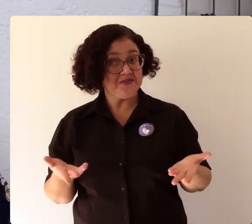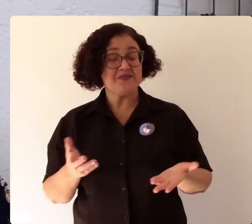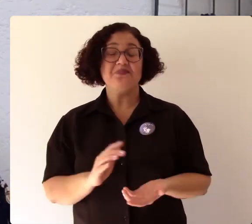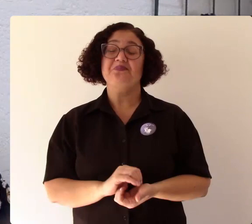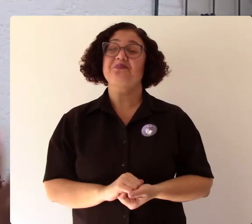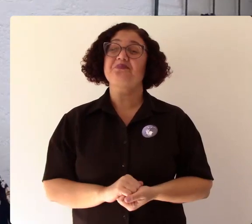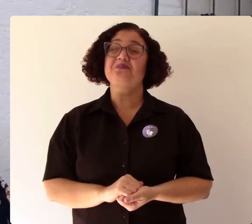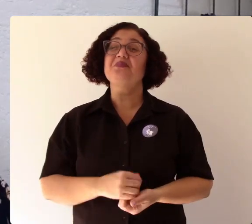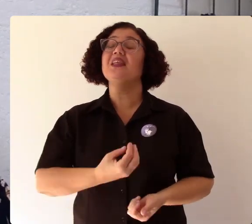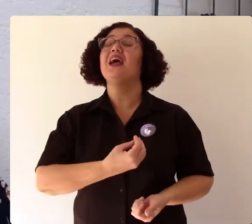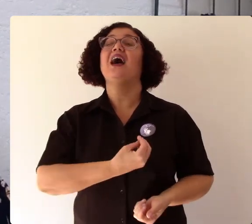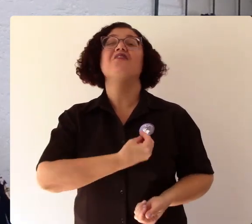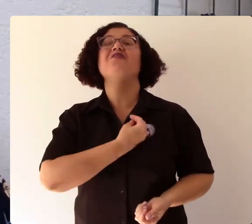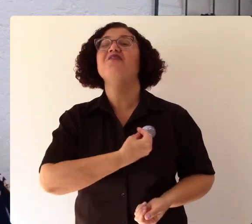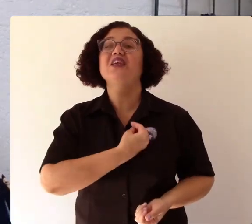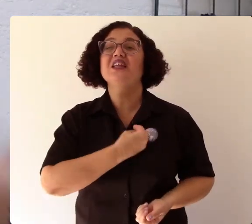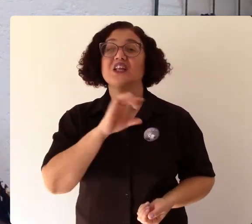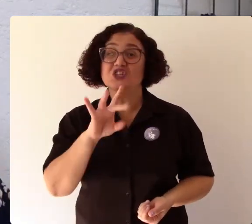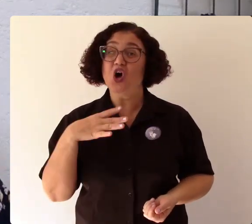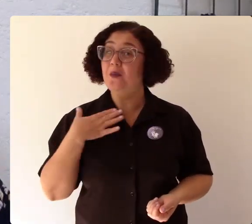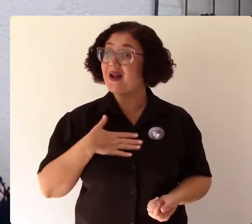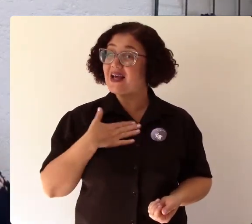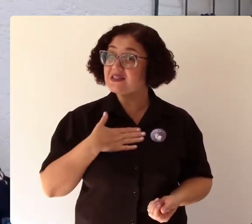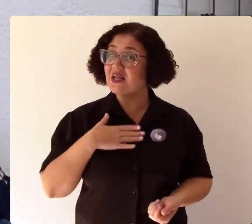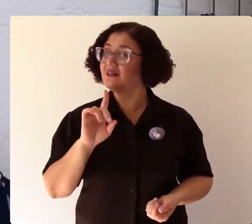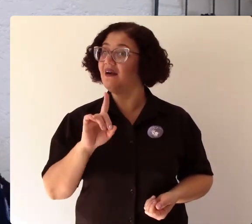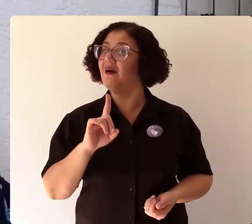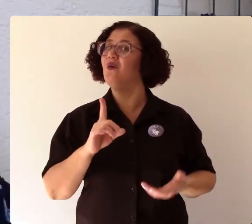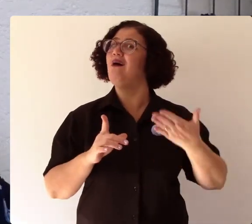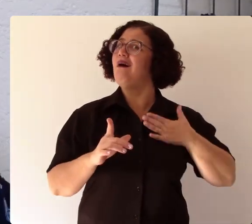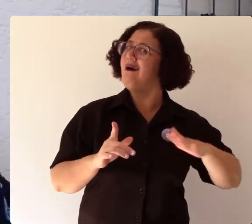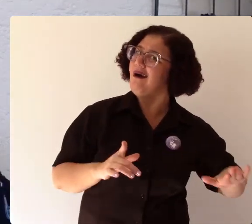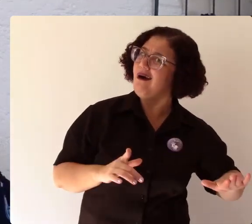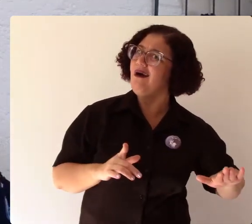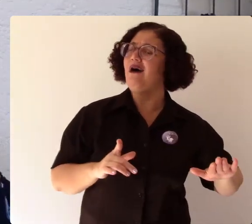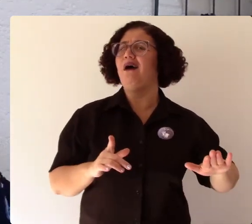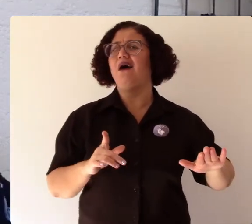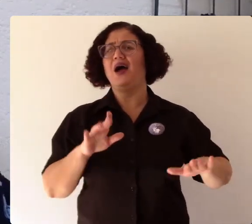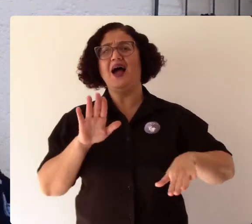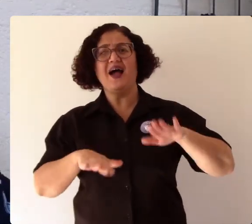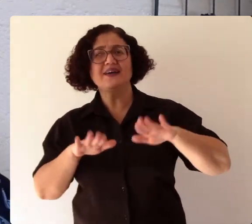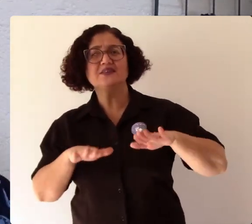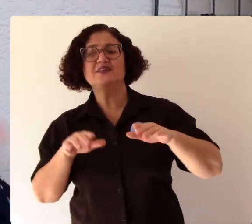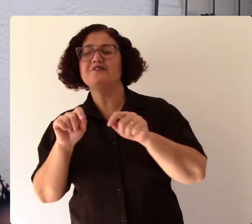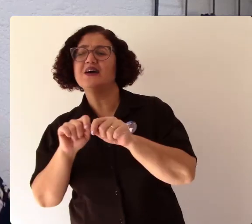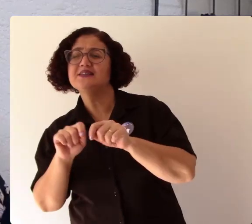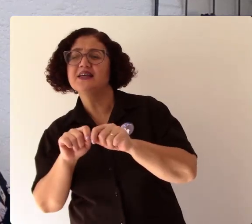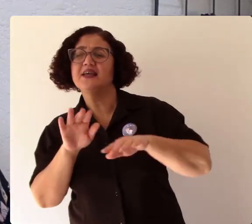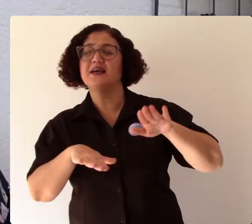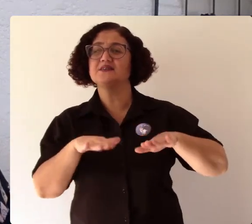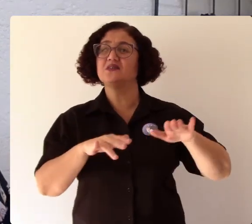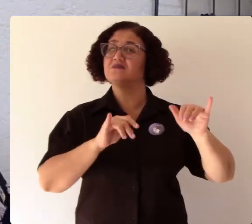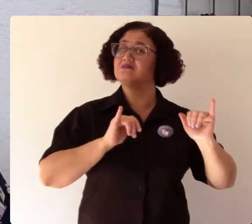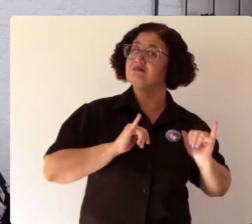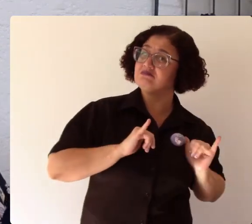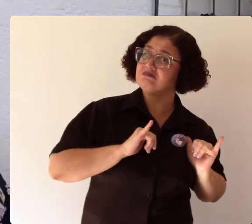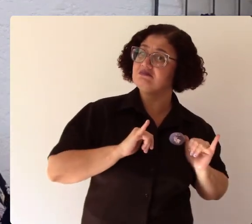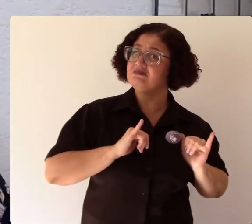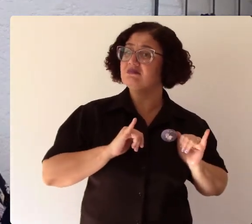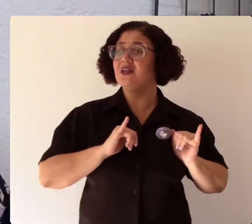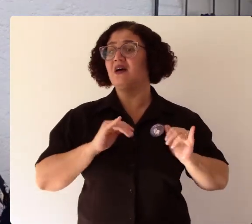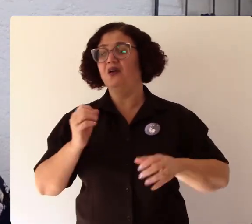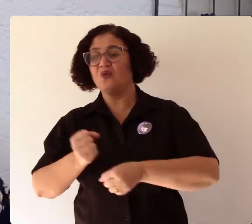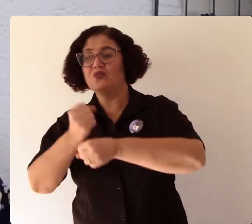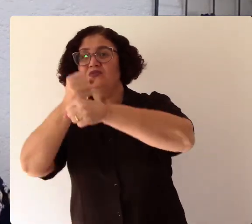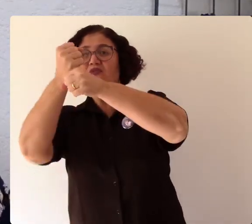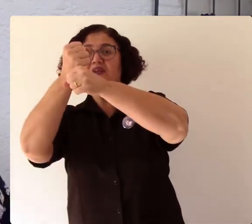vida vida não é só prazer é também desprazer não é só fazer é também não